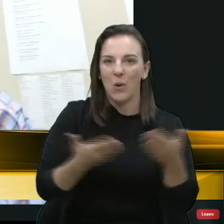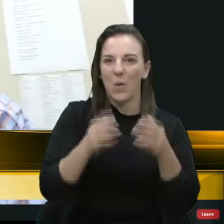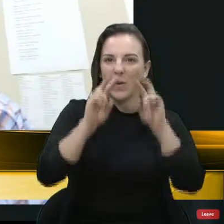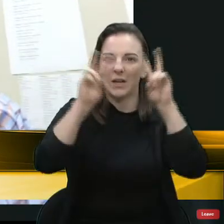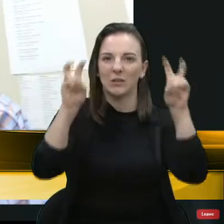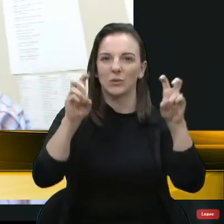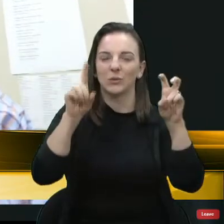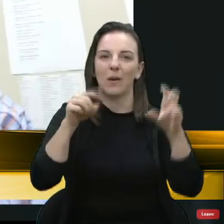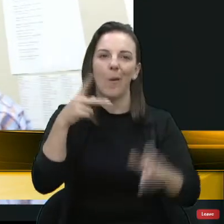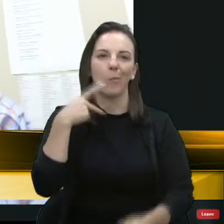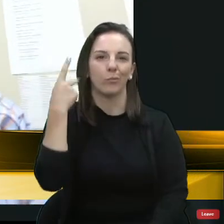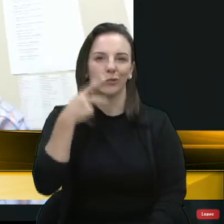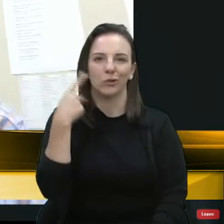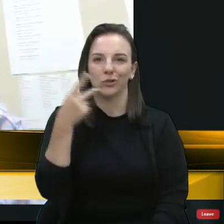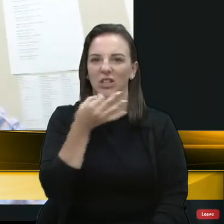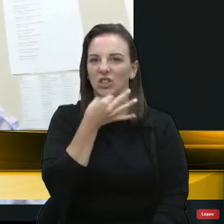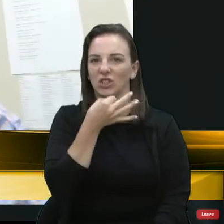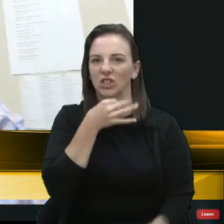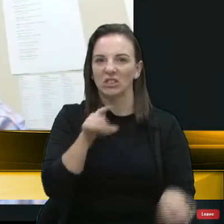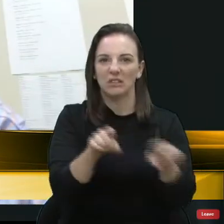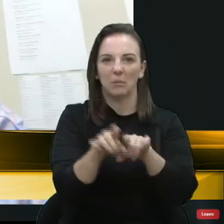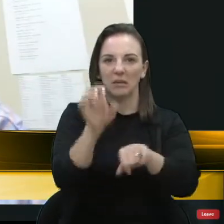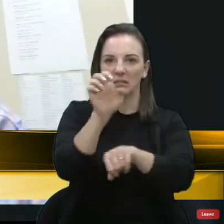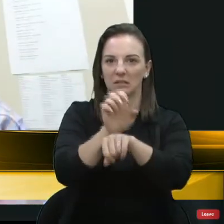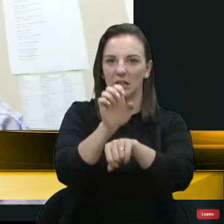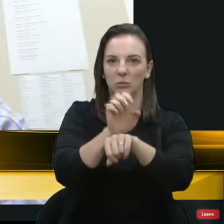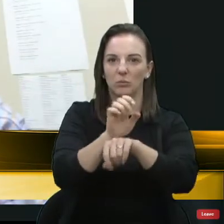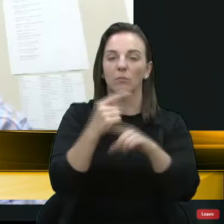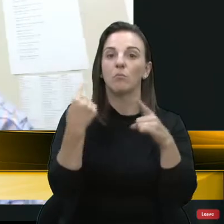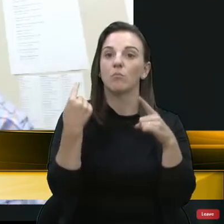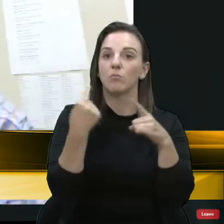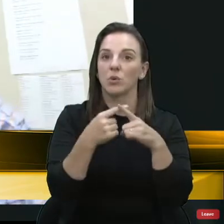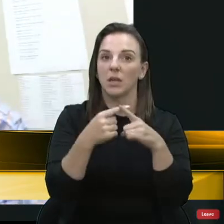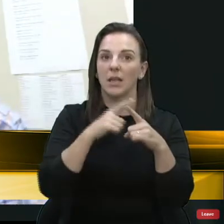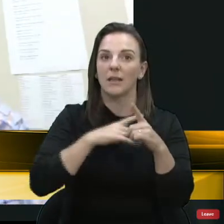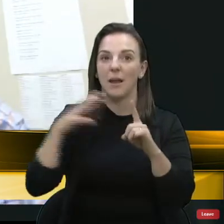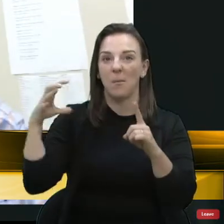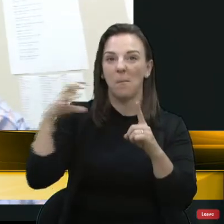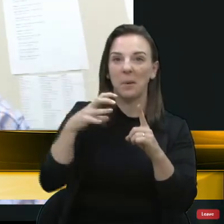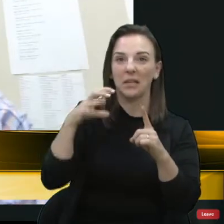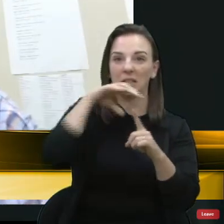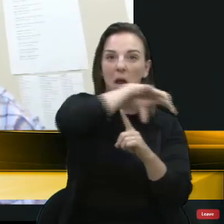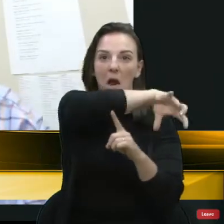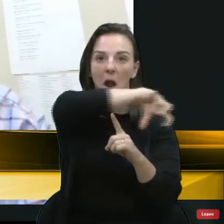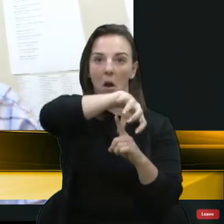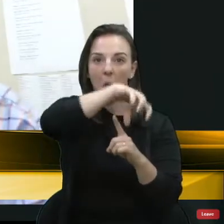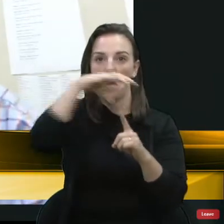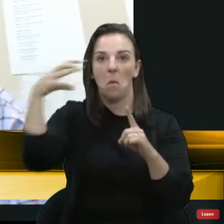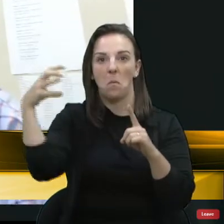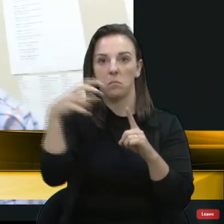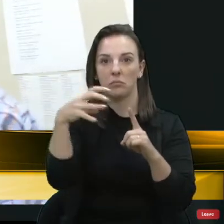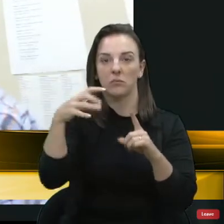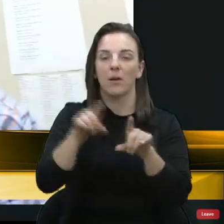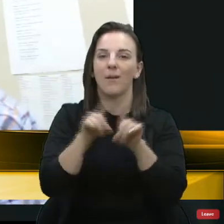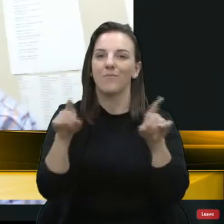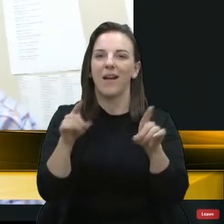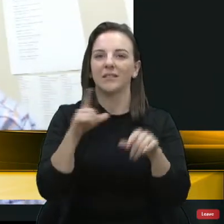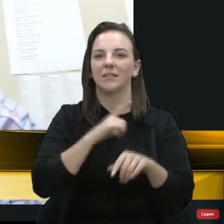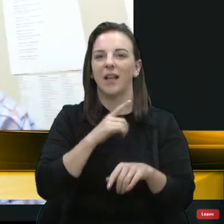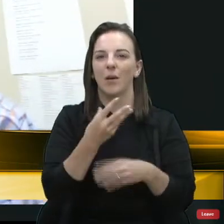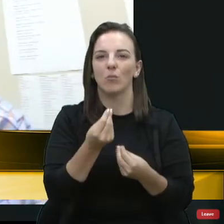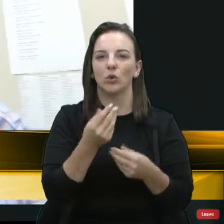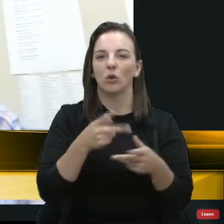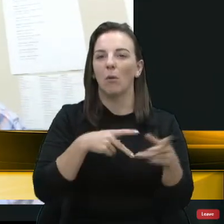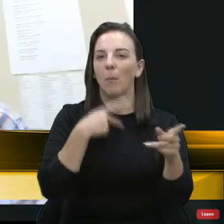do Sul em nível de Estado também, existe uma pressão de ambos os lados, mas existem muitos discursos vagos, na minha